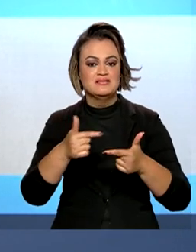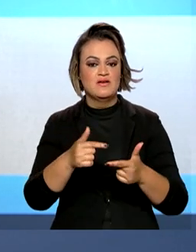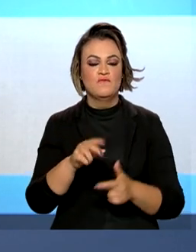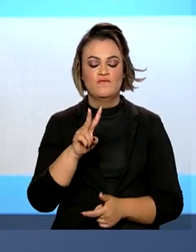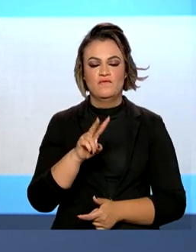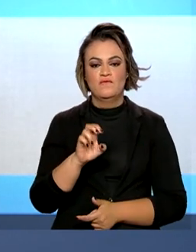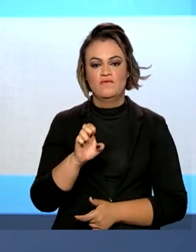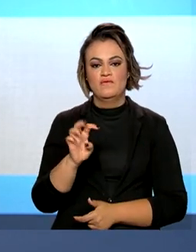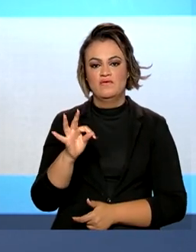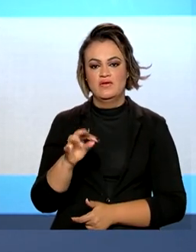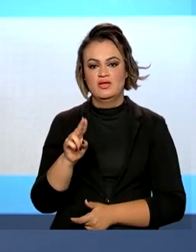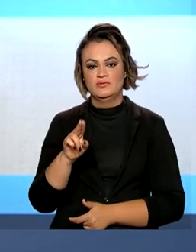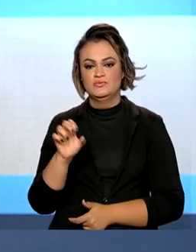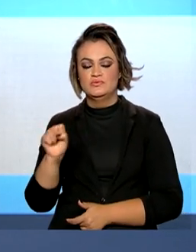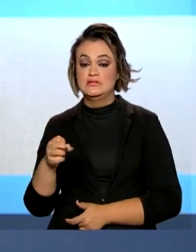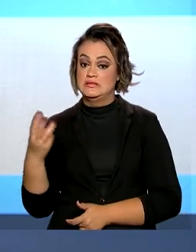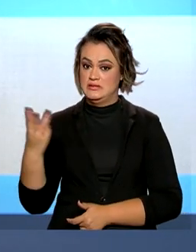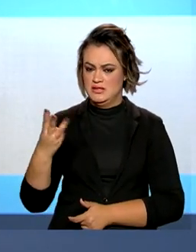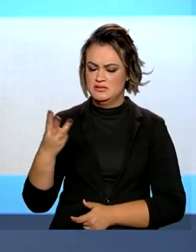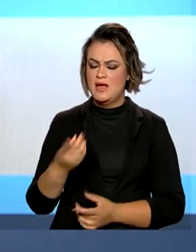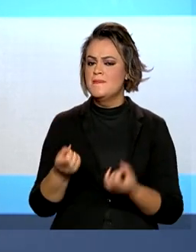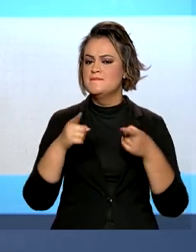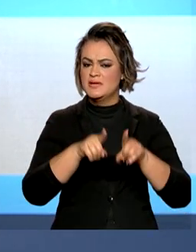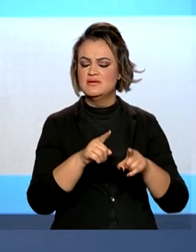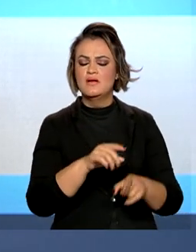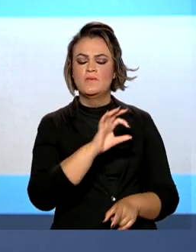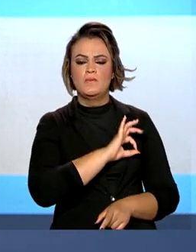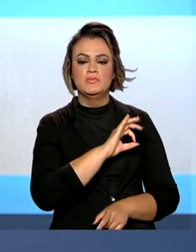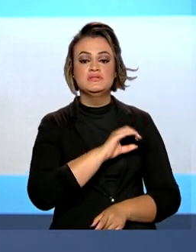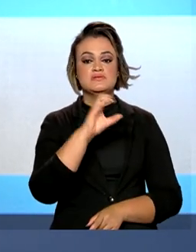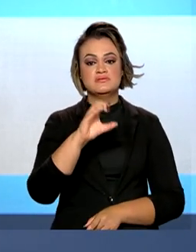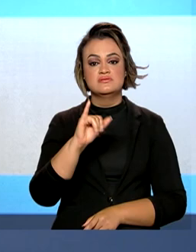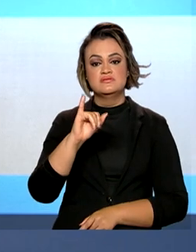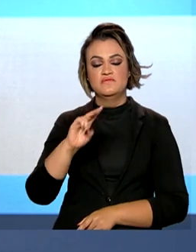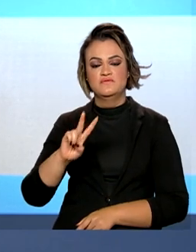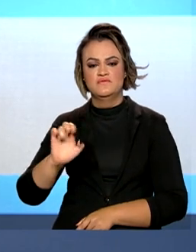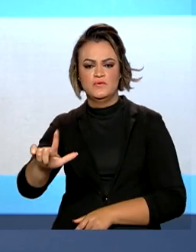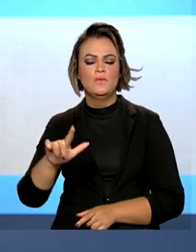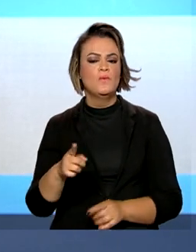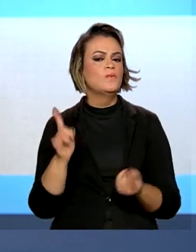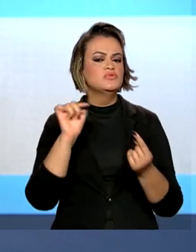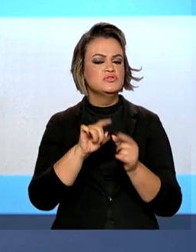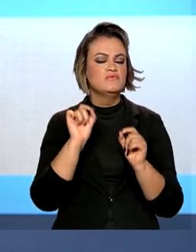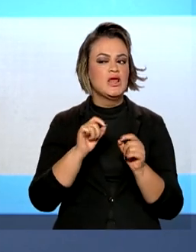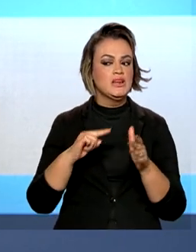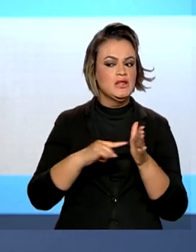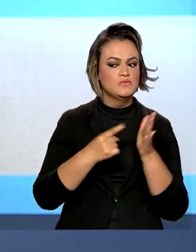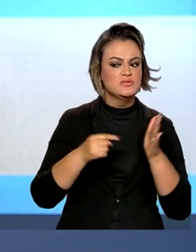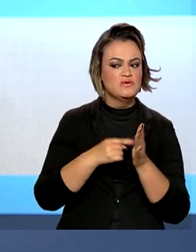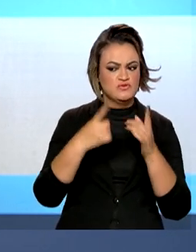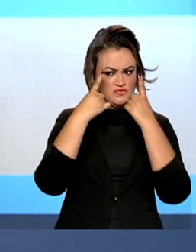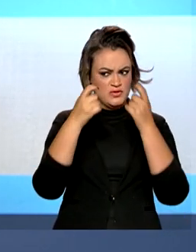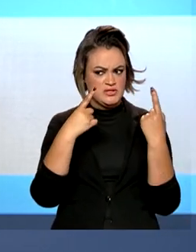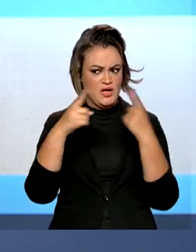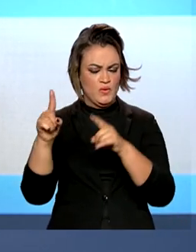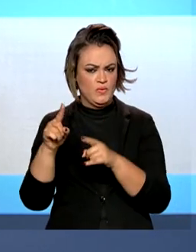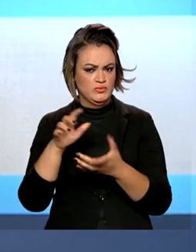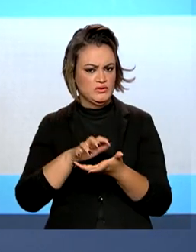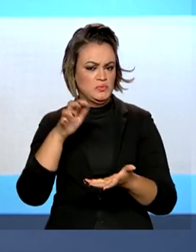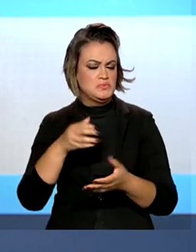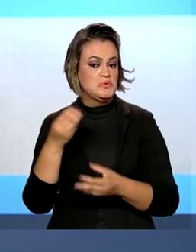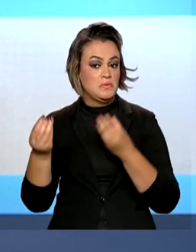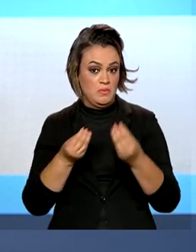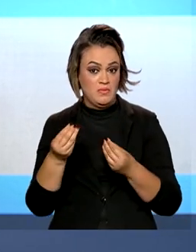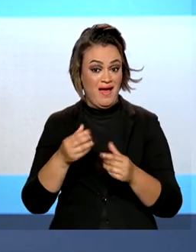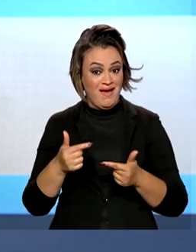Vetos 3. Em parceria com as polícias civis de todo o país, a meta é apurar denúncias de violência contra idosos.